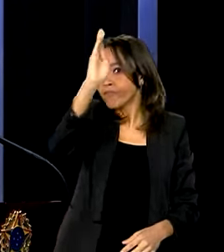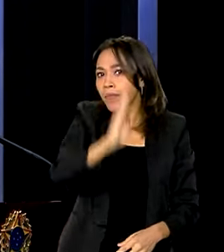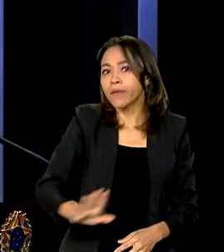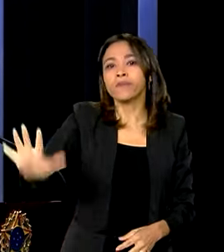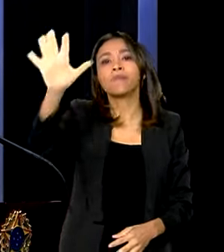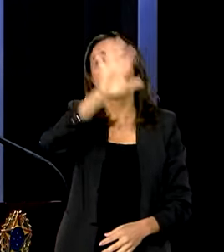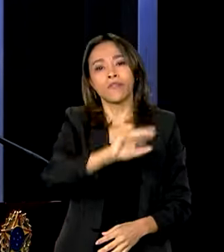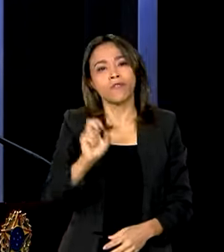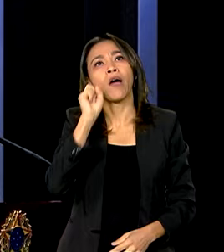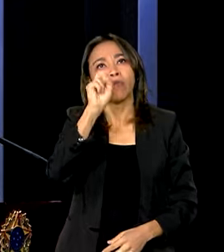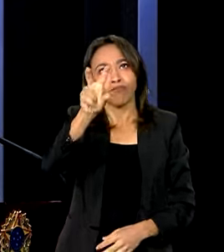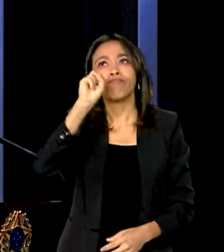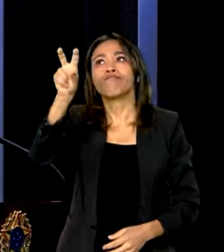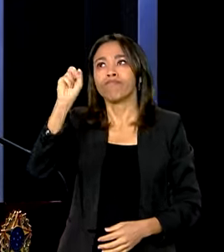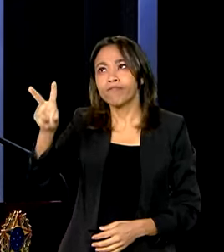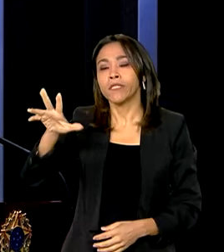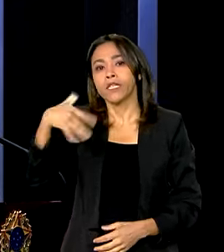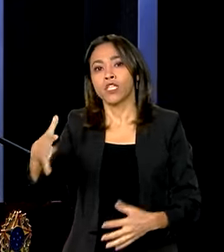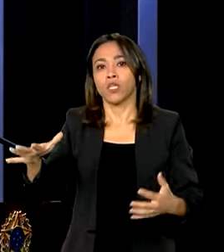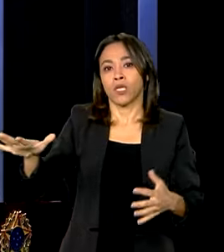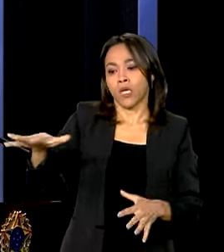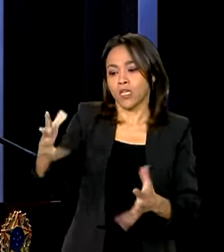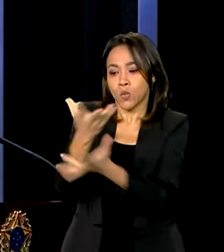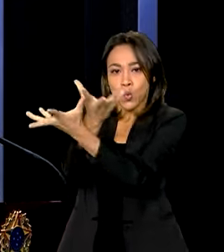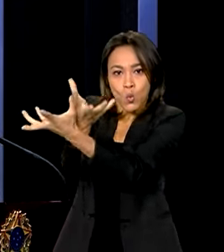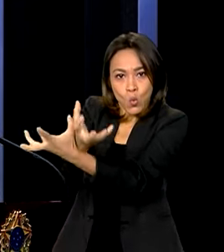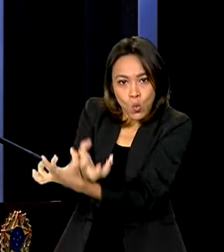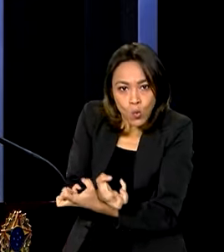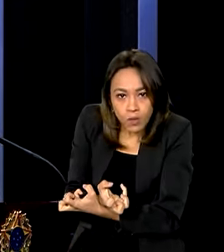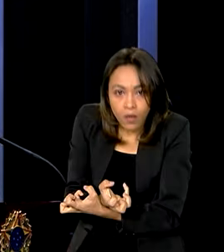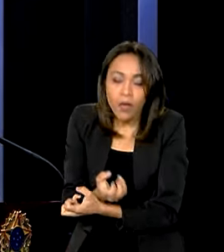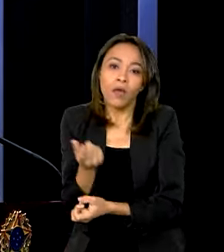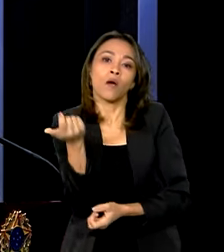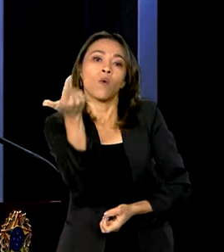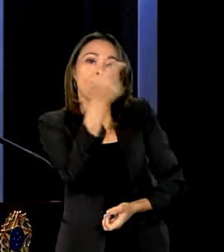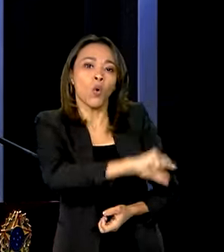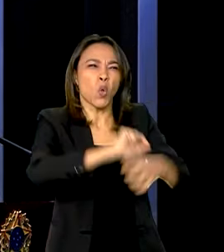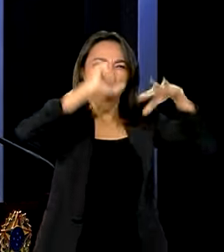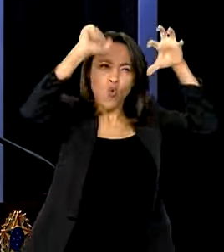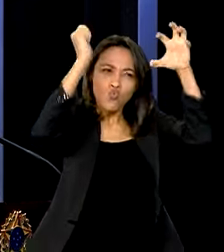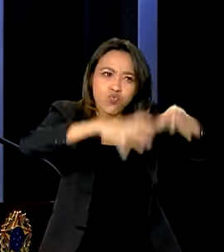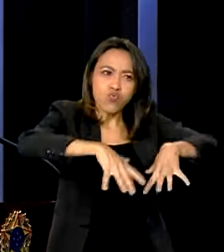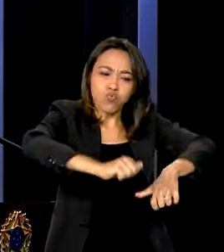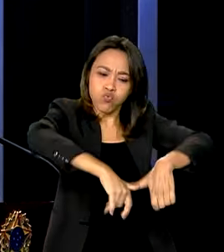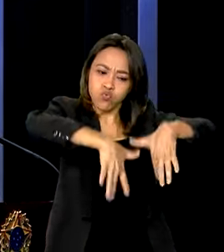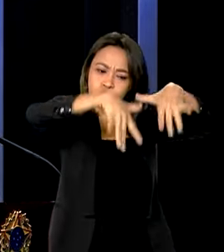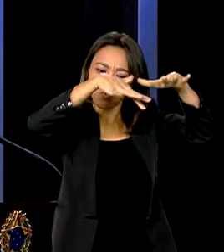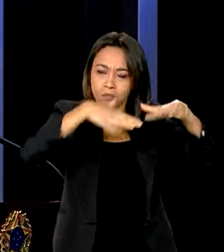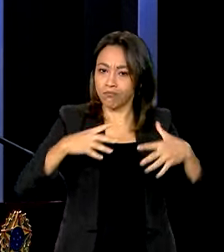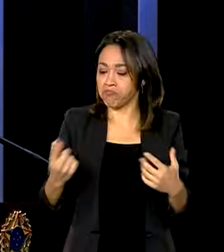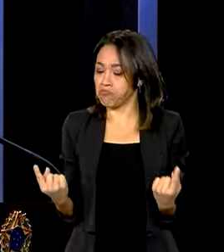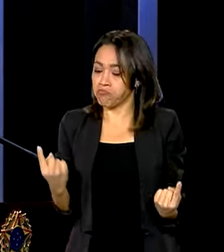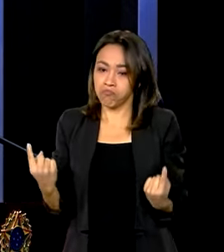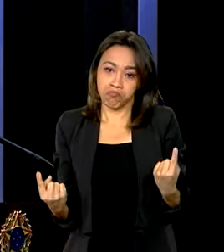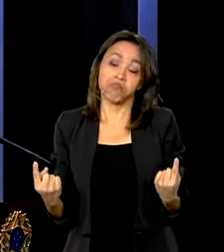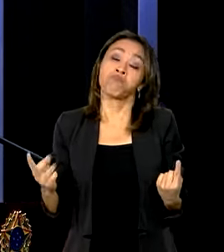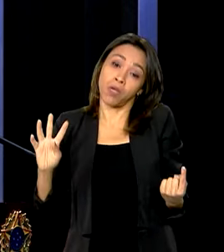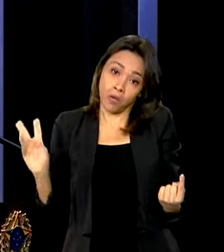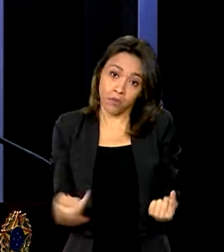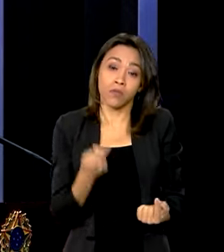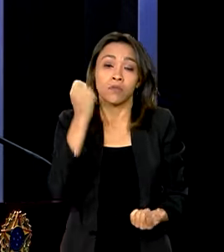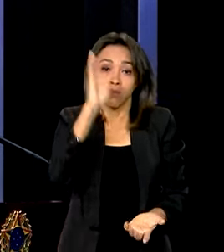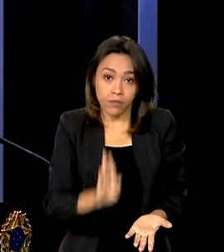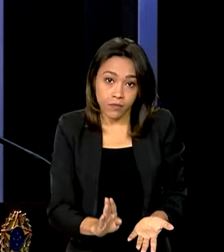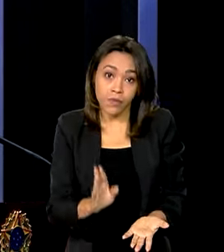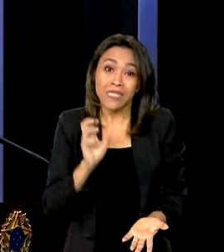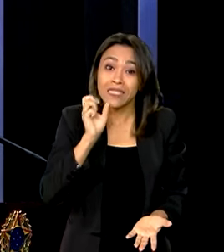país. Seja da seca ao excesso de chuva. E se as nossas cidades não